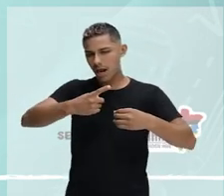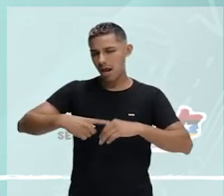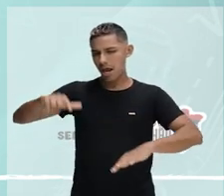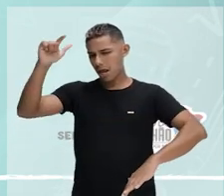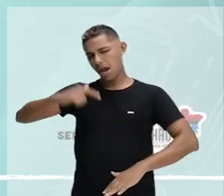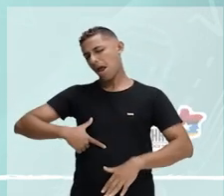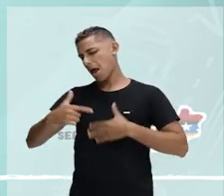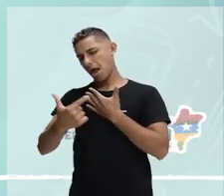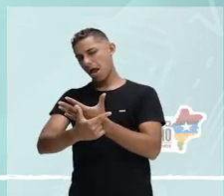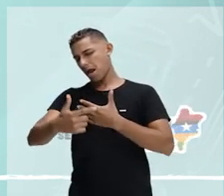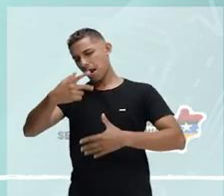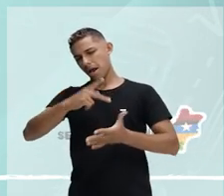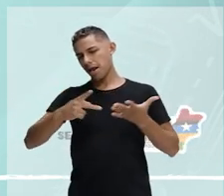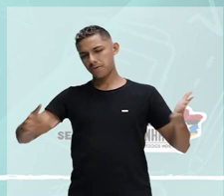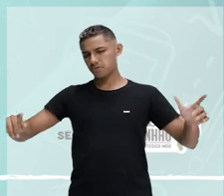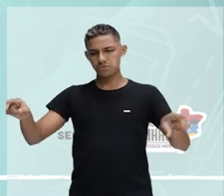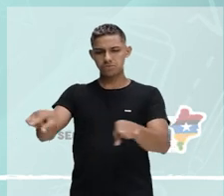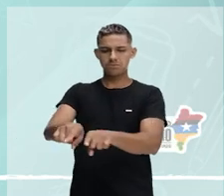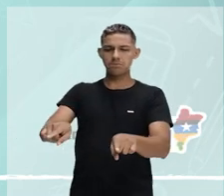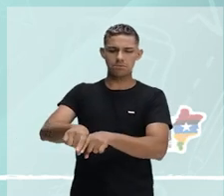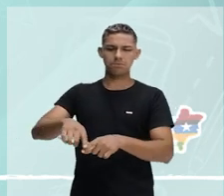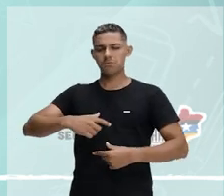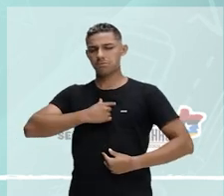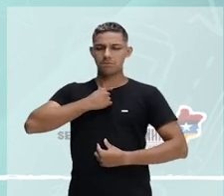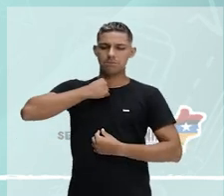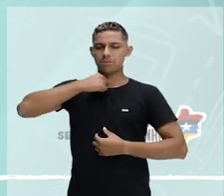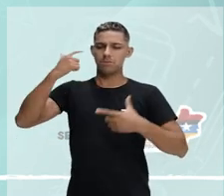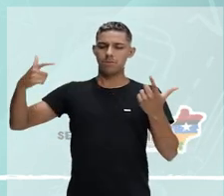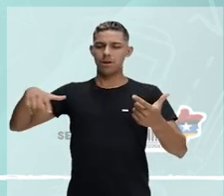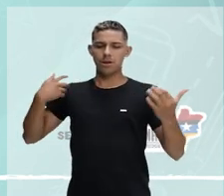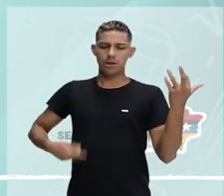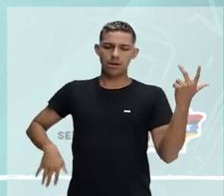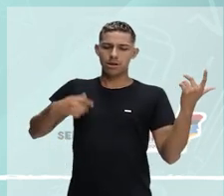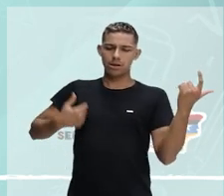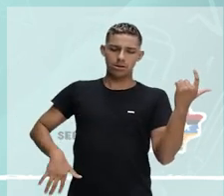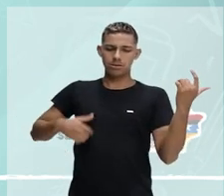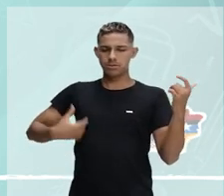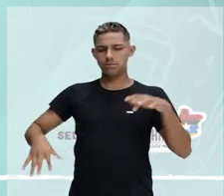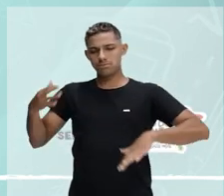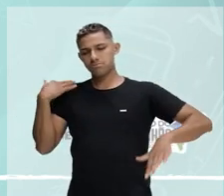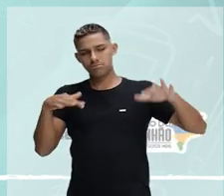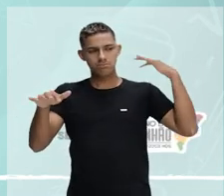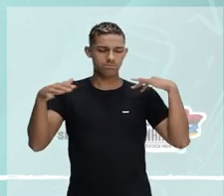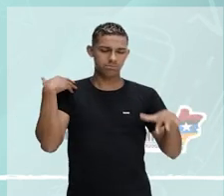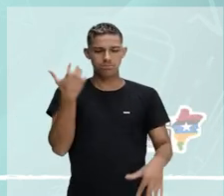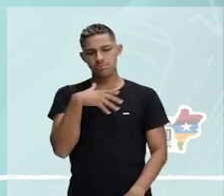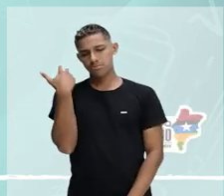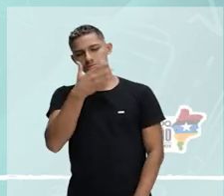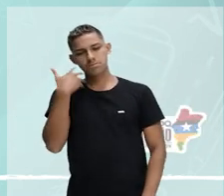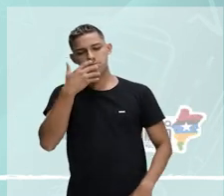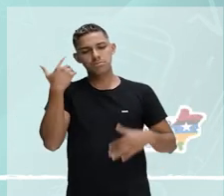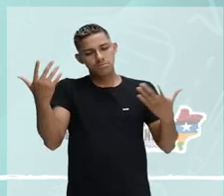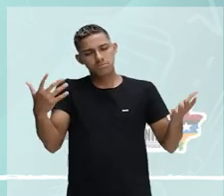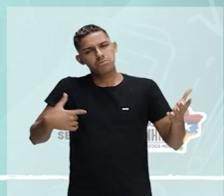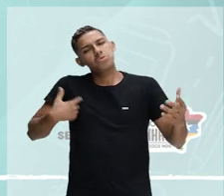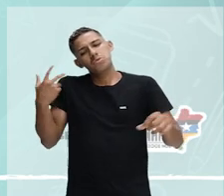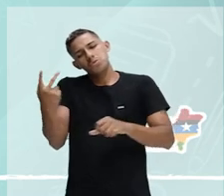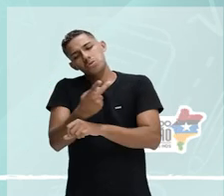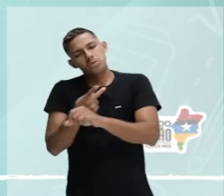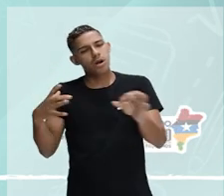ou errante cantor. Que veve vagando com sua viola, cantando pachola a percura de amor.